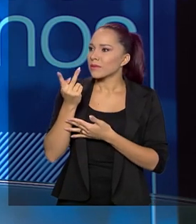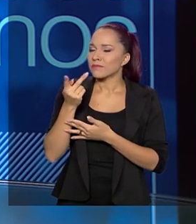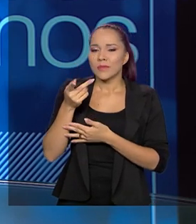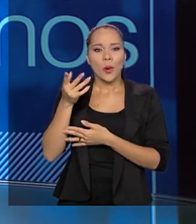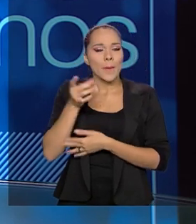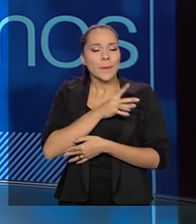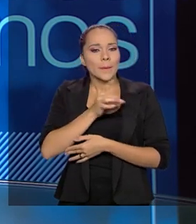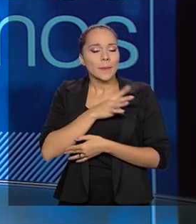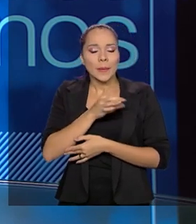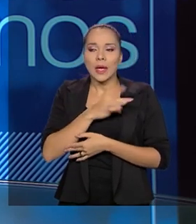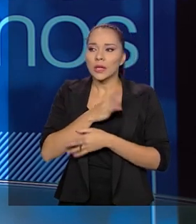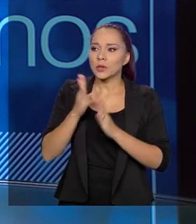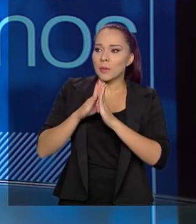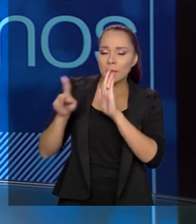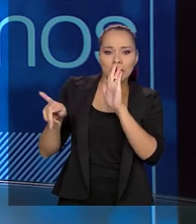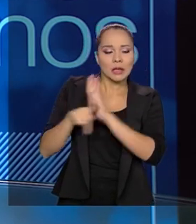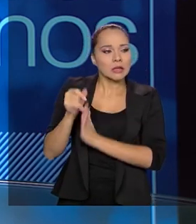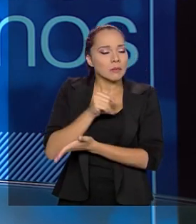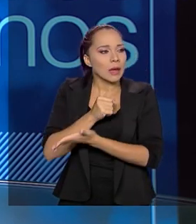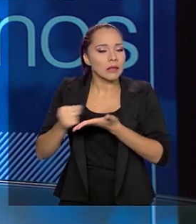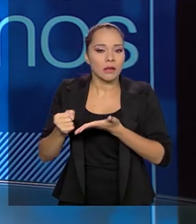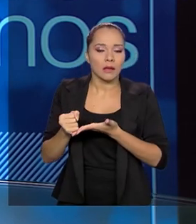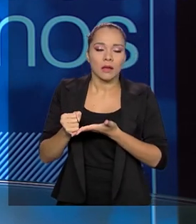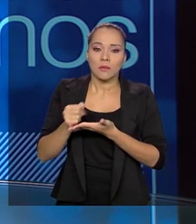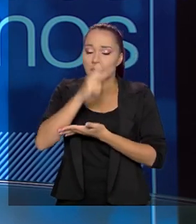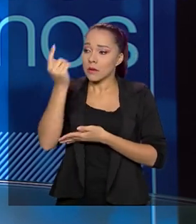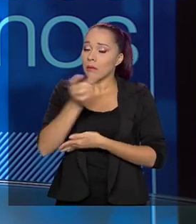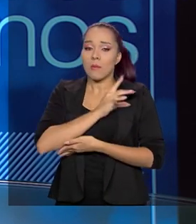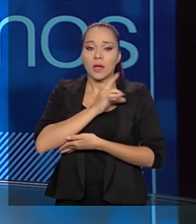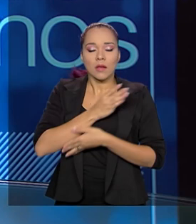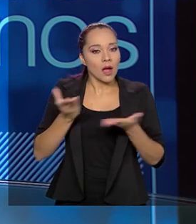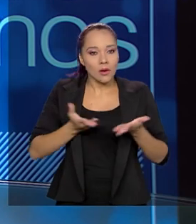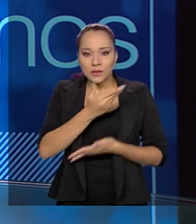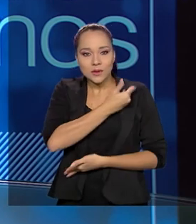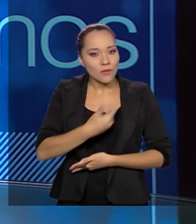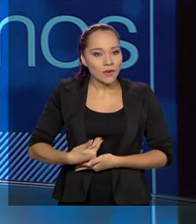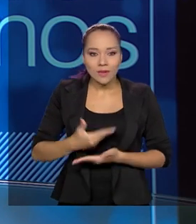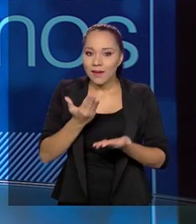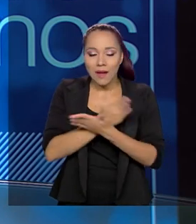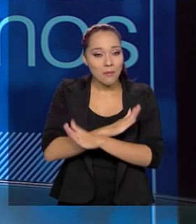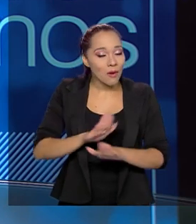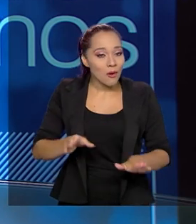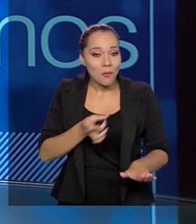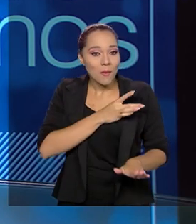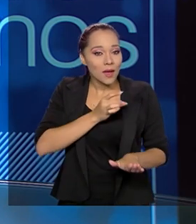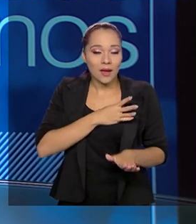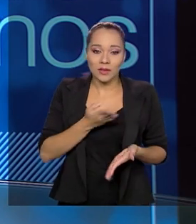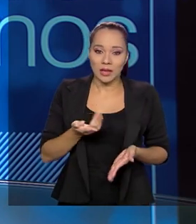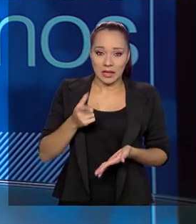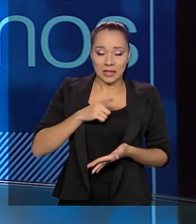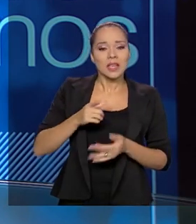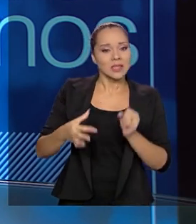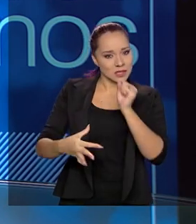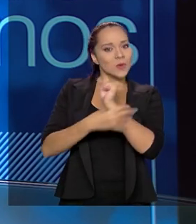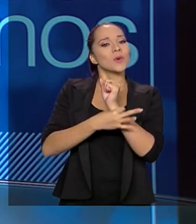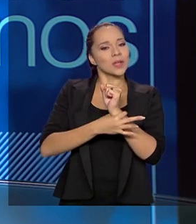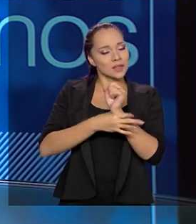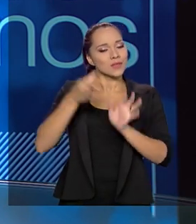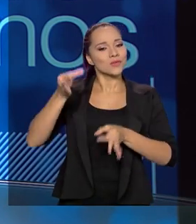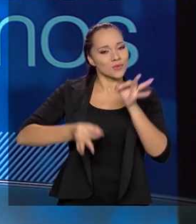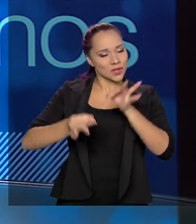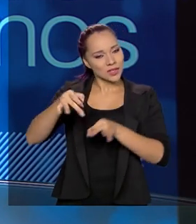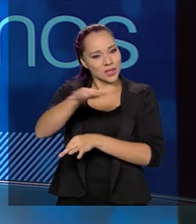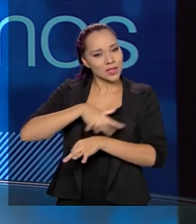propriedade ser invadida. Então o pessoal começou a ficar com medo. Agora, nesse governo, acabou isso. Temos segurança jurídica no campo.